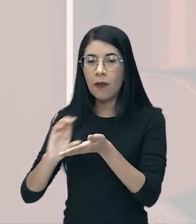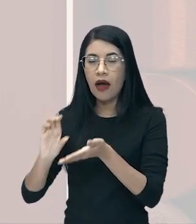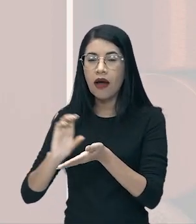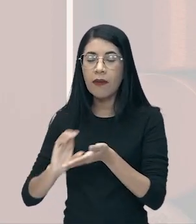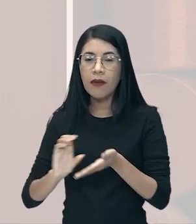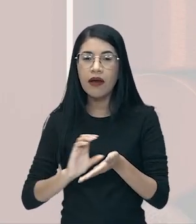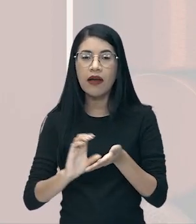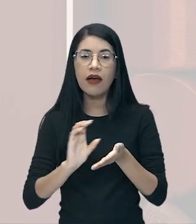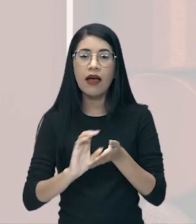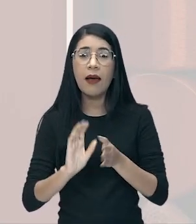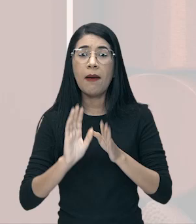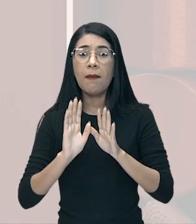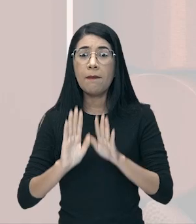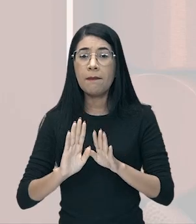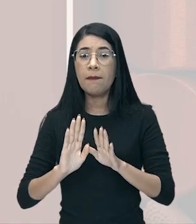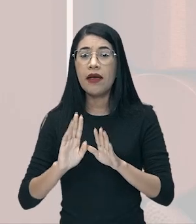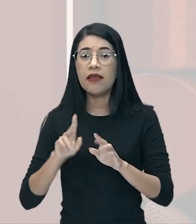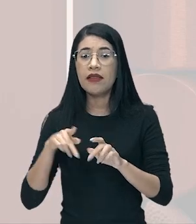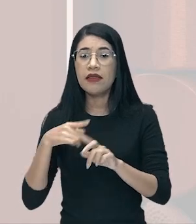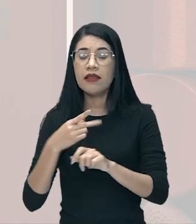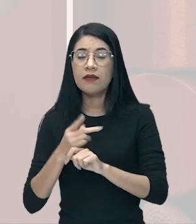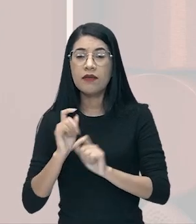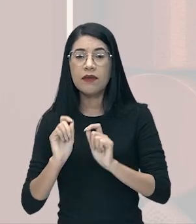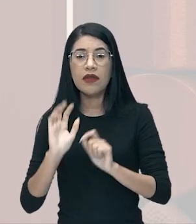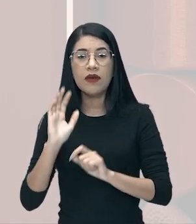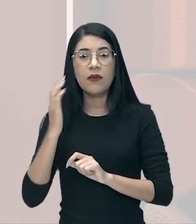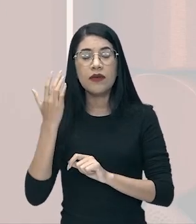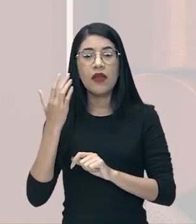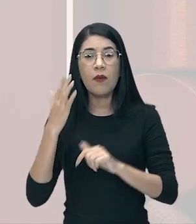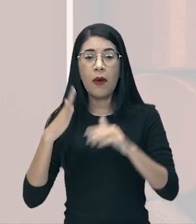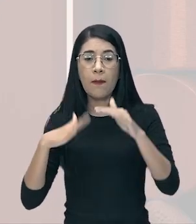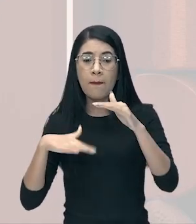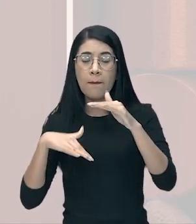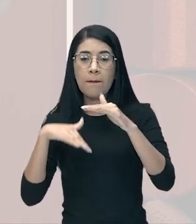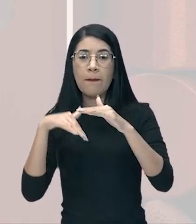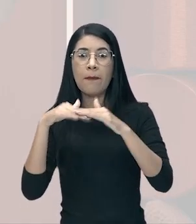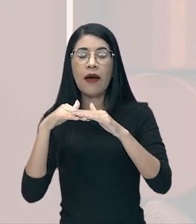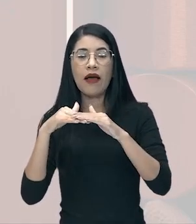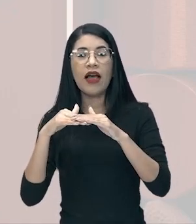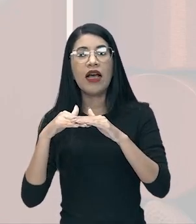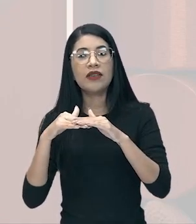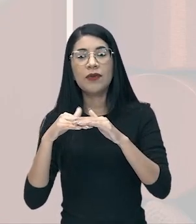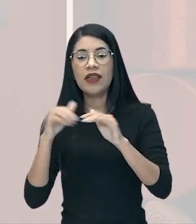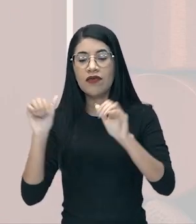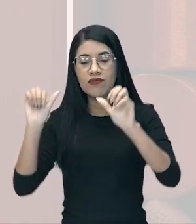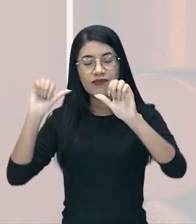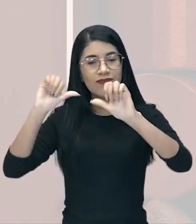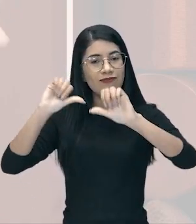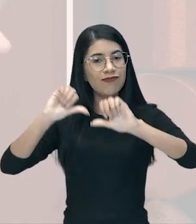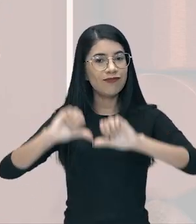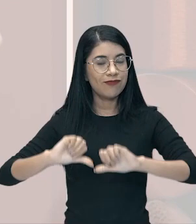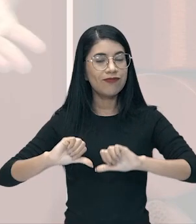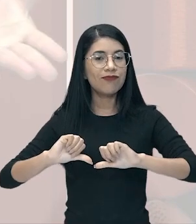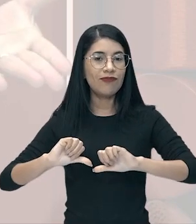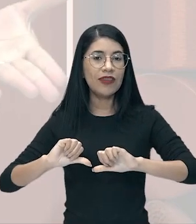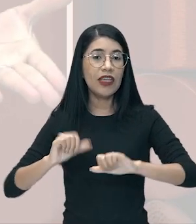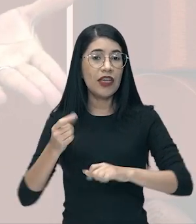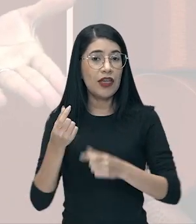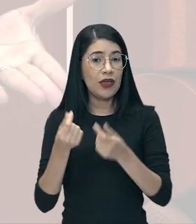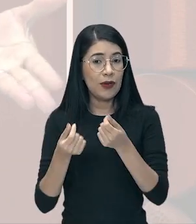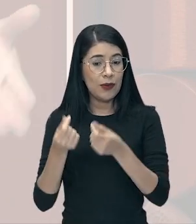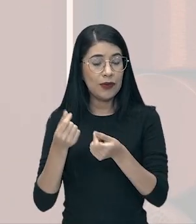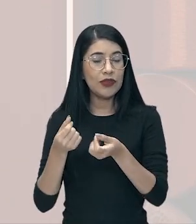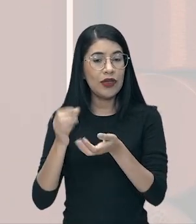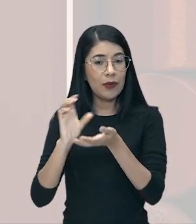como eu falei para vocês, essas empresas vão chegar a um ponto de que elas vão quebrar, elas vão falir e o seu dinheiro